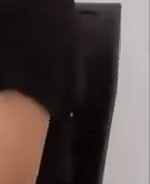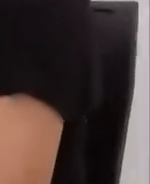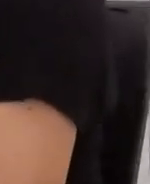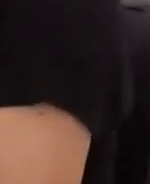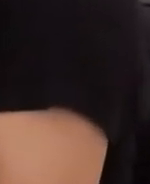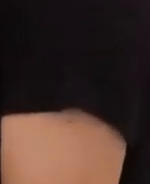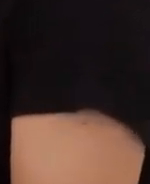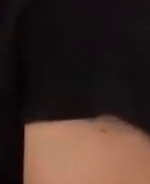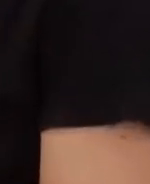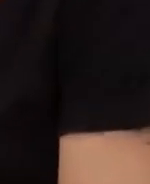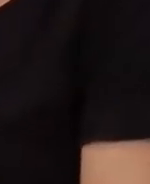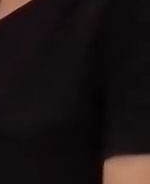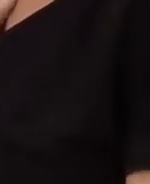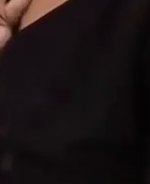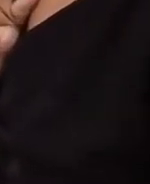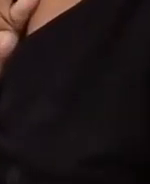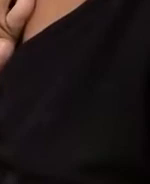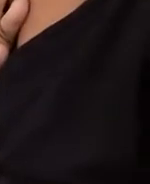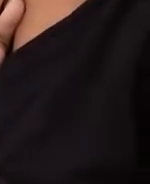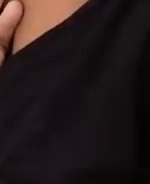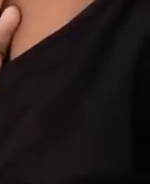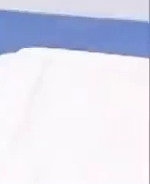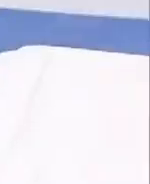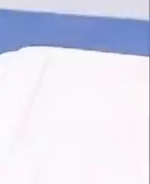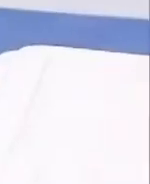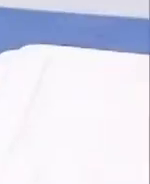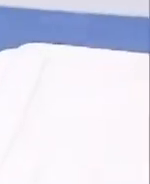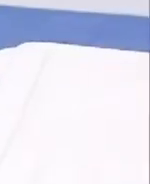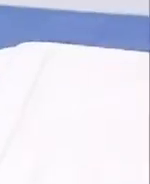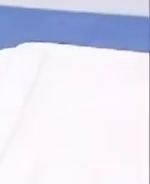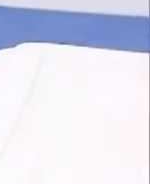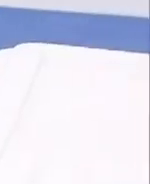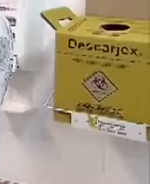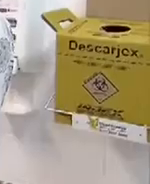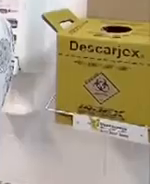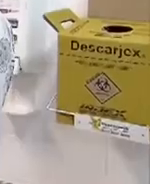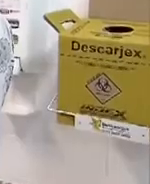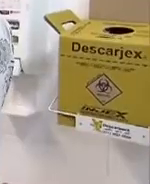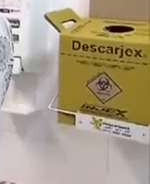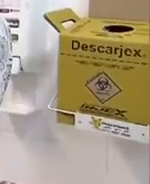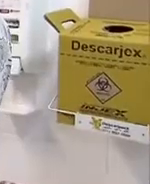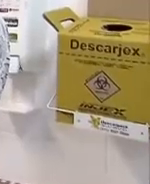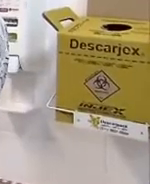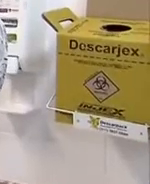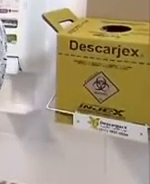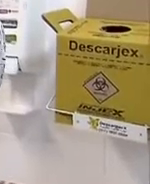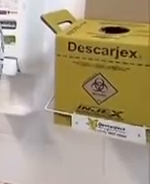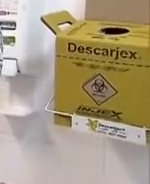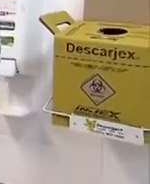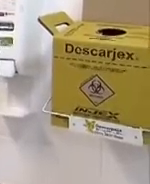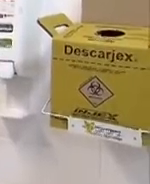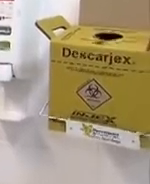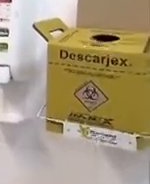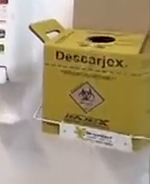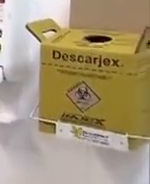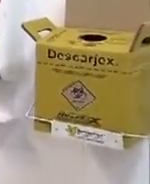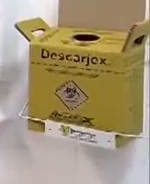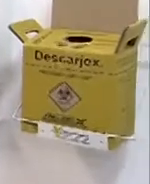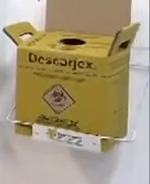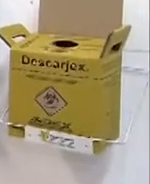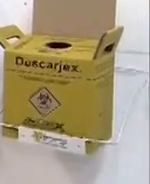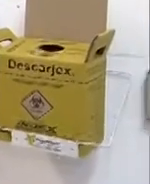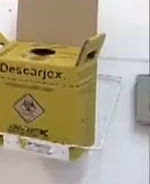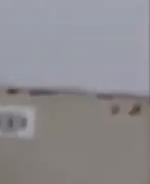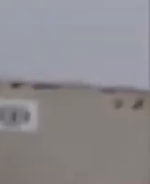crianças primeiro mais velha, de 10 a 11 anos, até chegar aos 5 anos de idade. O prazo entre as